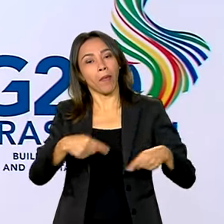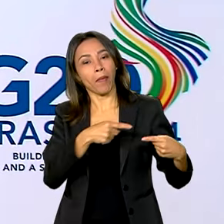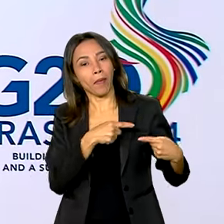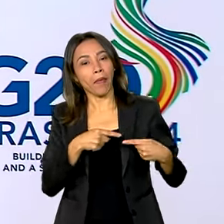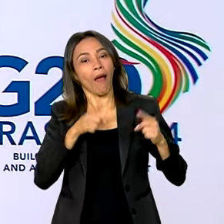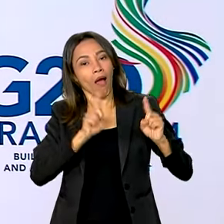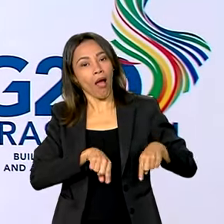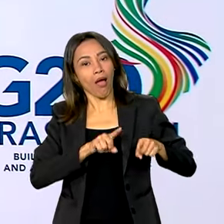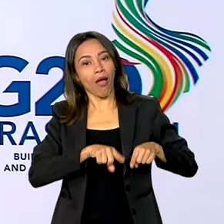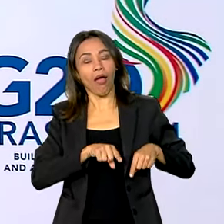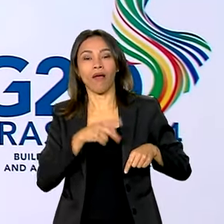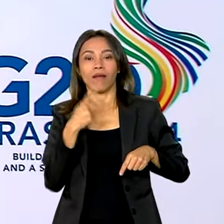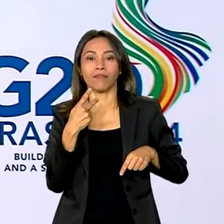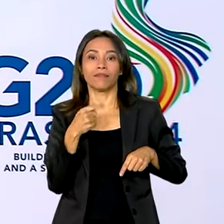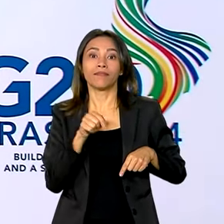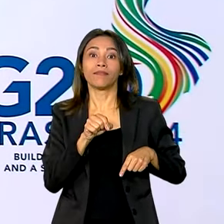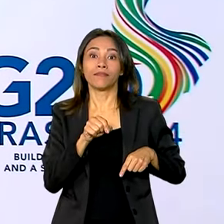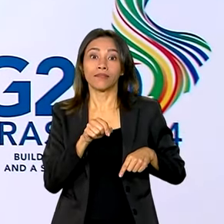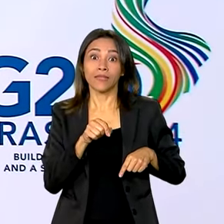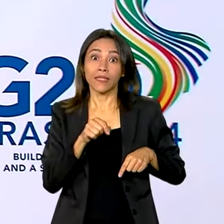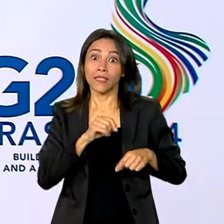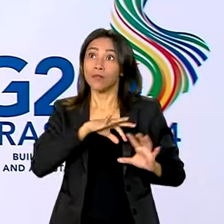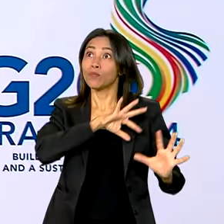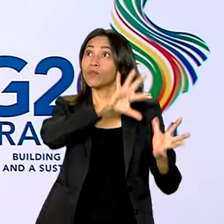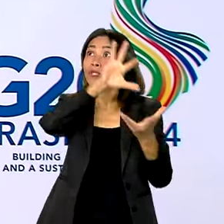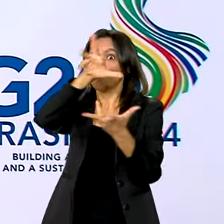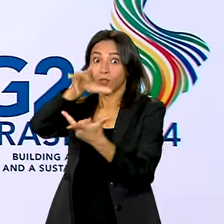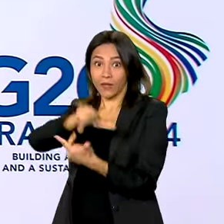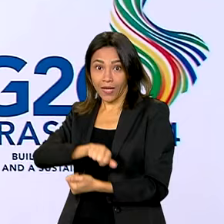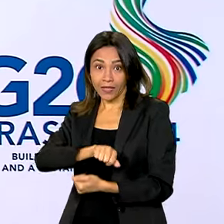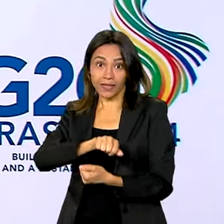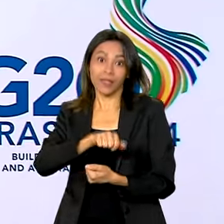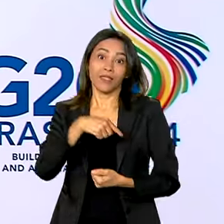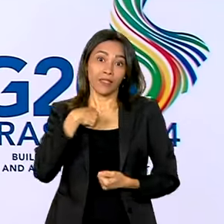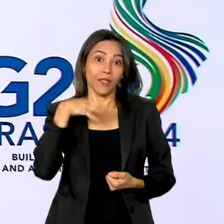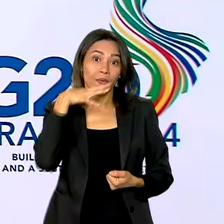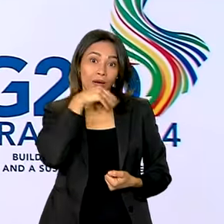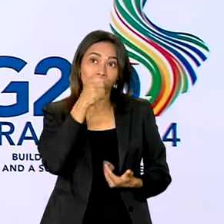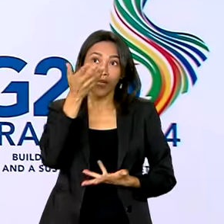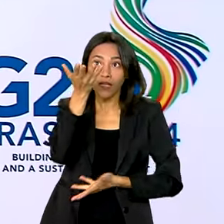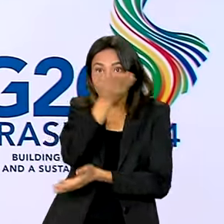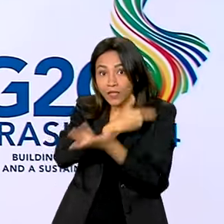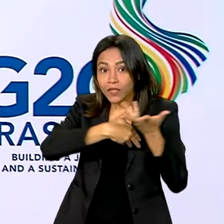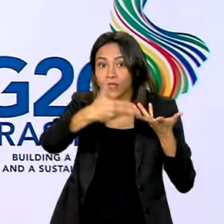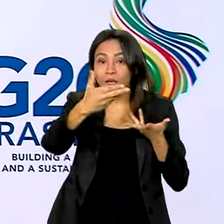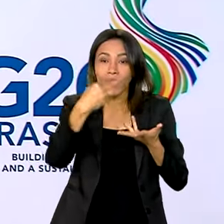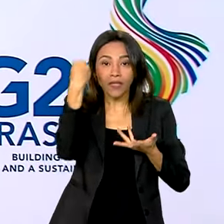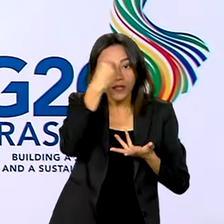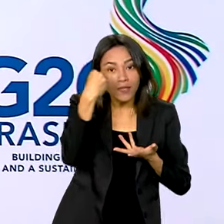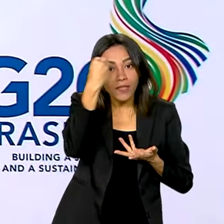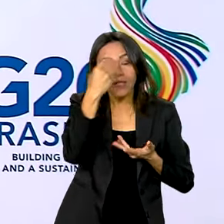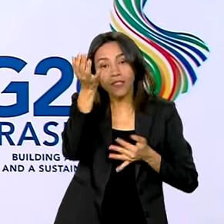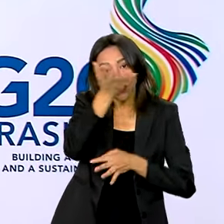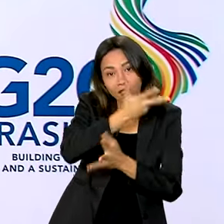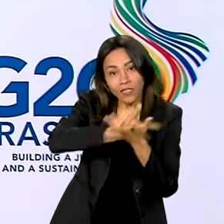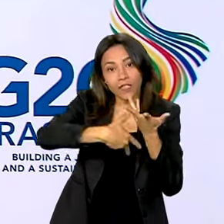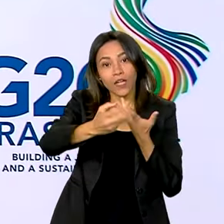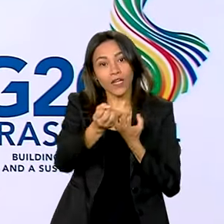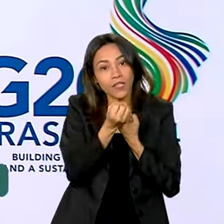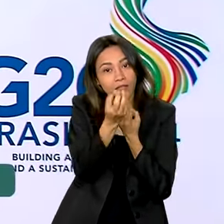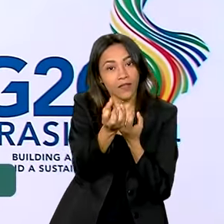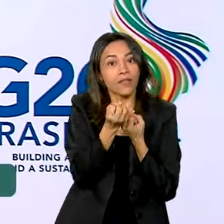regras e regulamentações internacionais. E eu acho que a troca de experiências, de informação, a